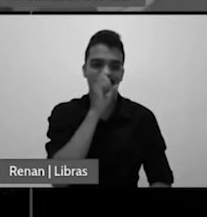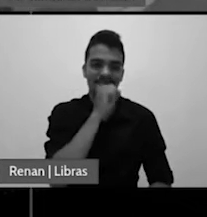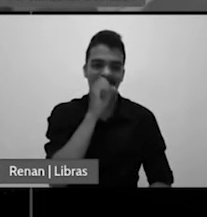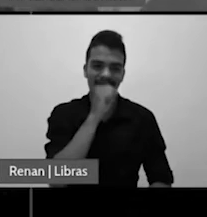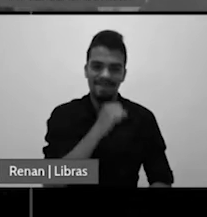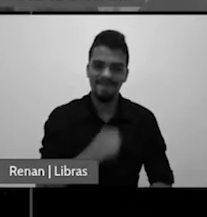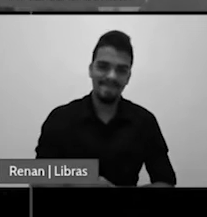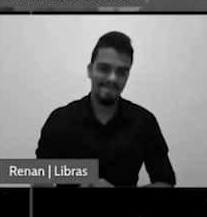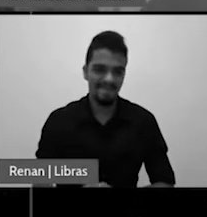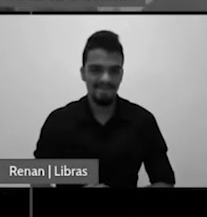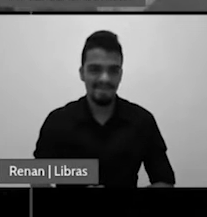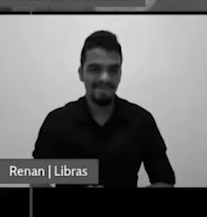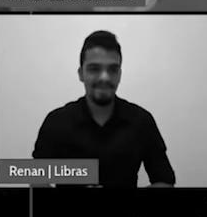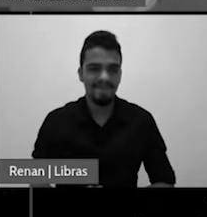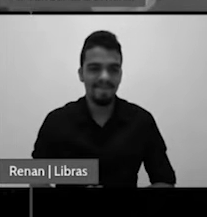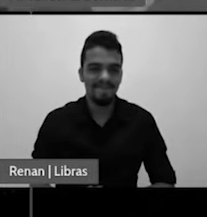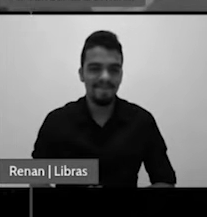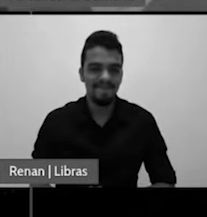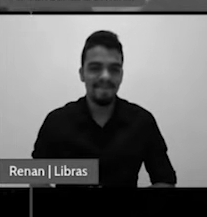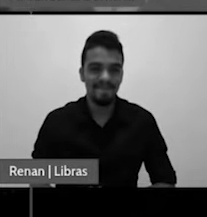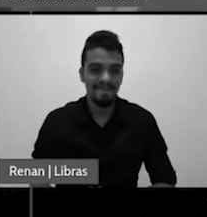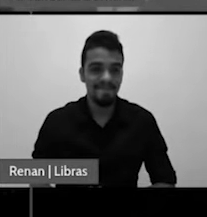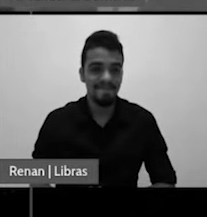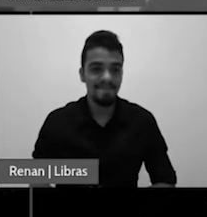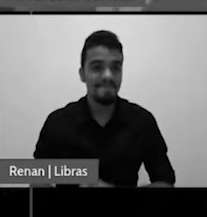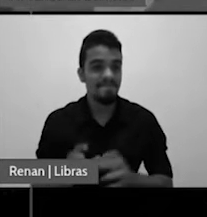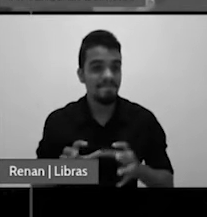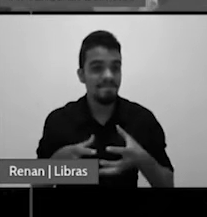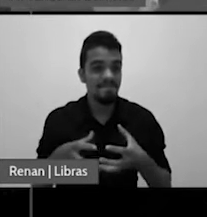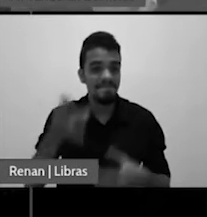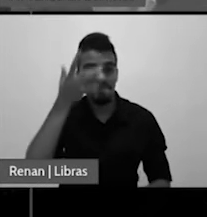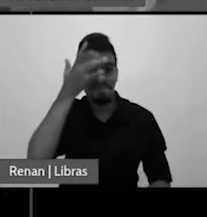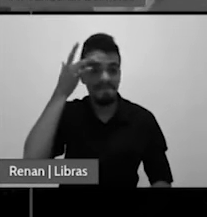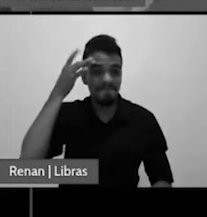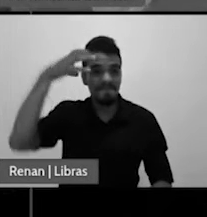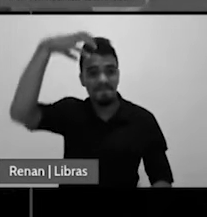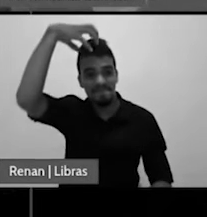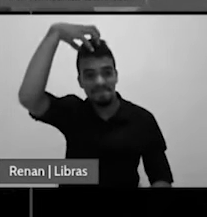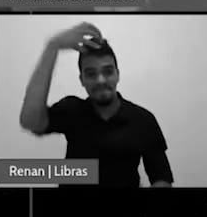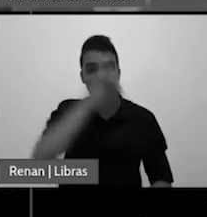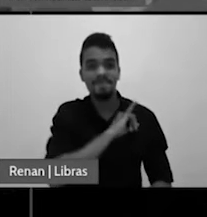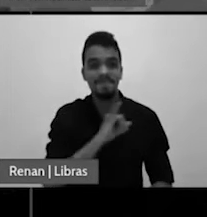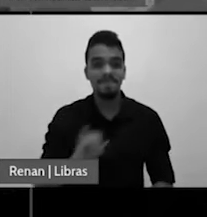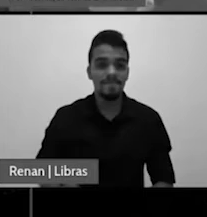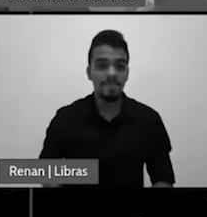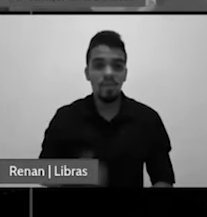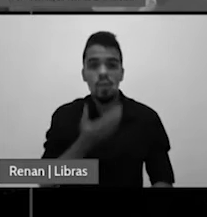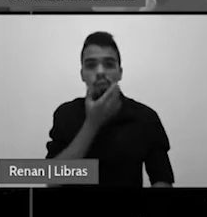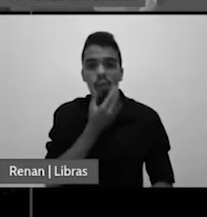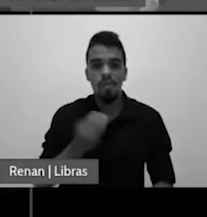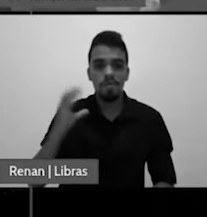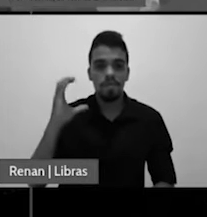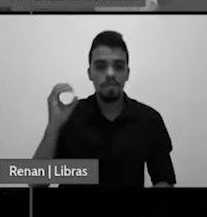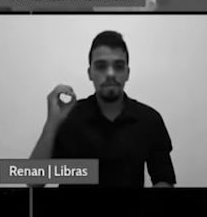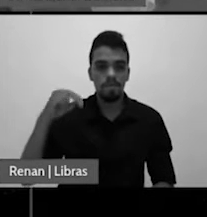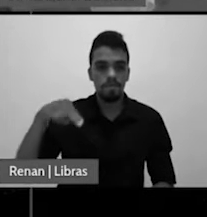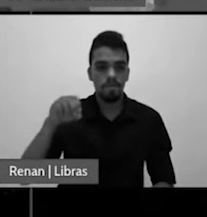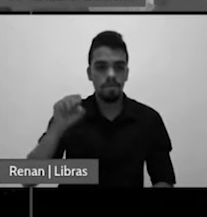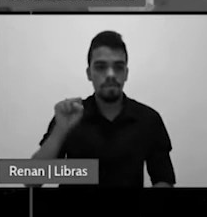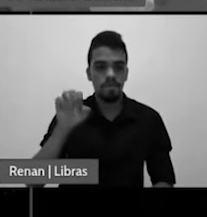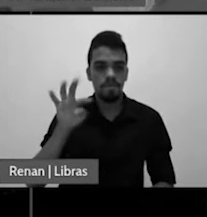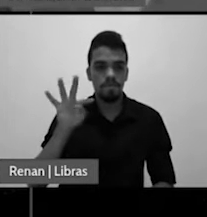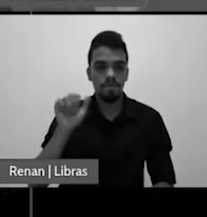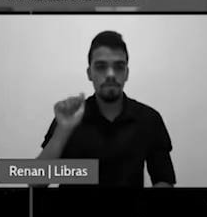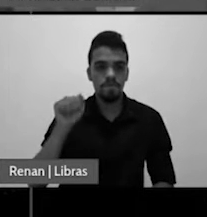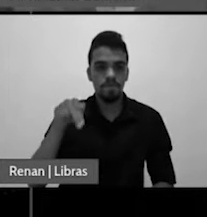Muito bem, nós estamos falando dos imperadores. E veja, aqui nós temos Constantino. Constantino, imperador romano. Em 321, ele fez uma